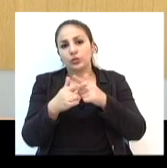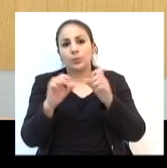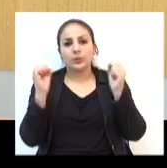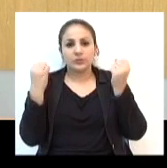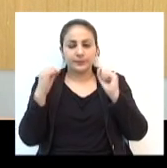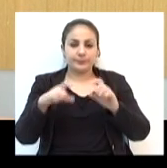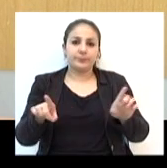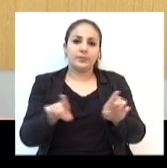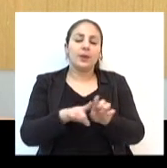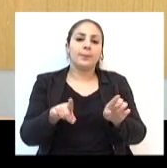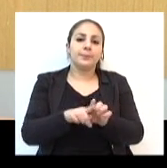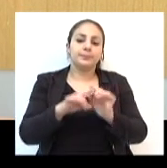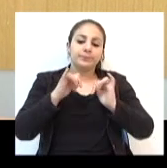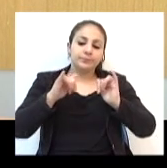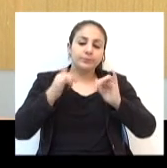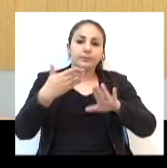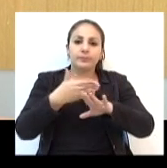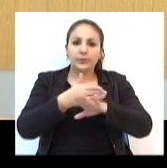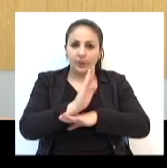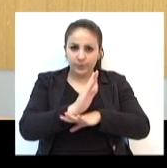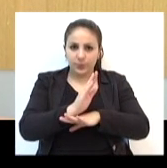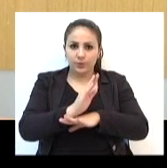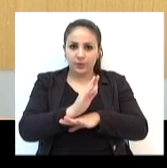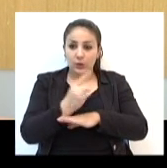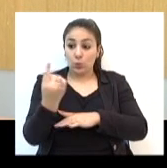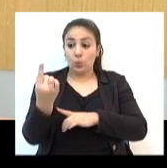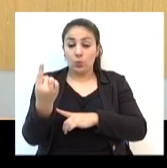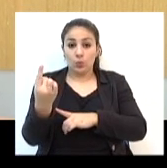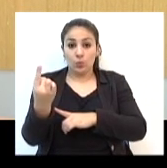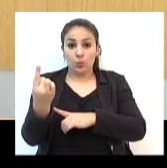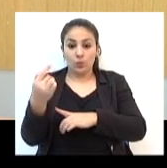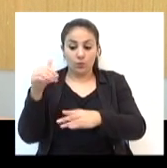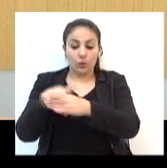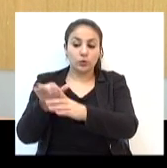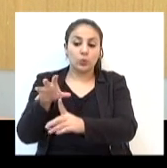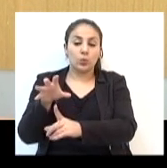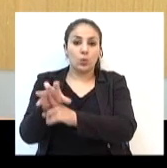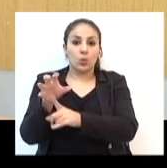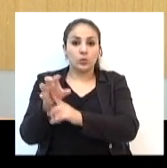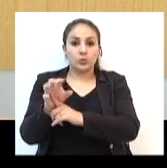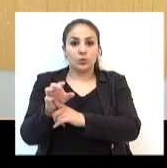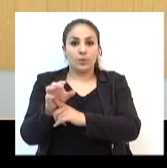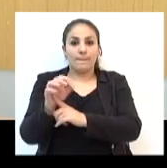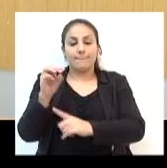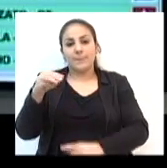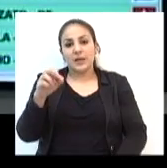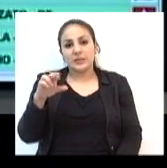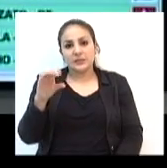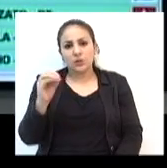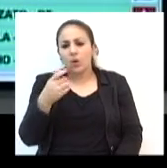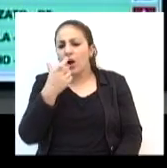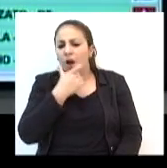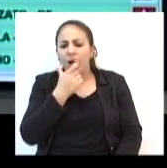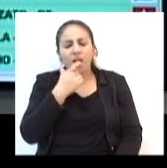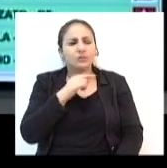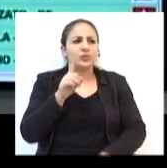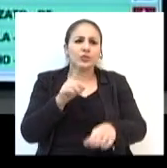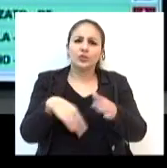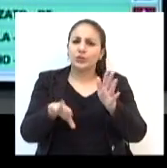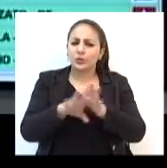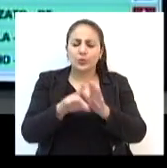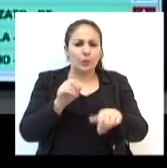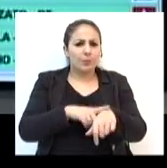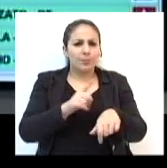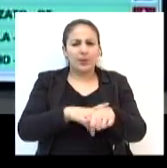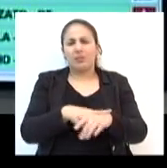físico. A matéria foi aprovada com o voto contrário do vereador Márcio Tassi. Chegou num momento